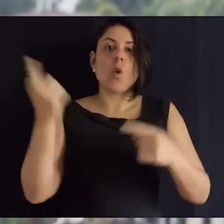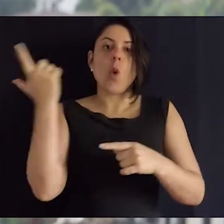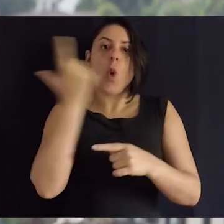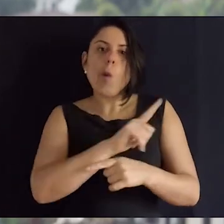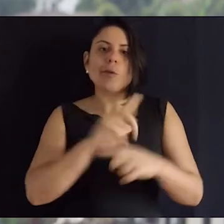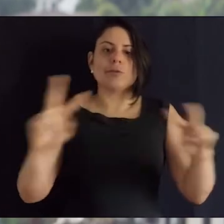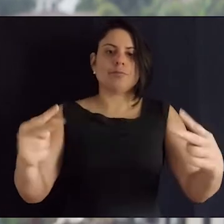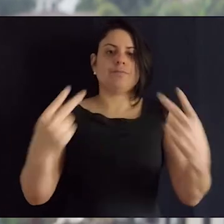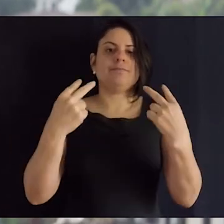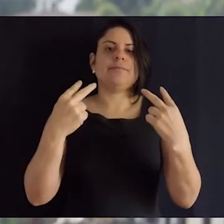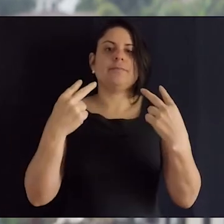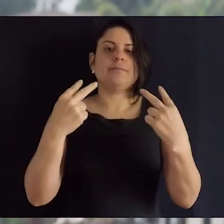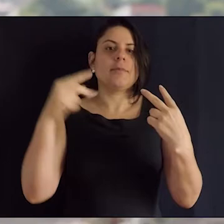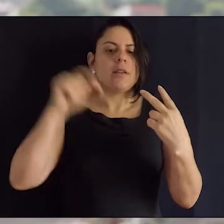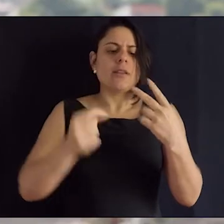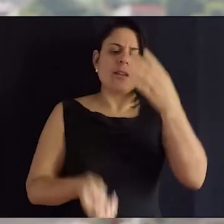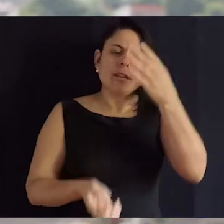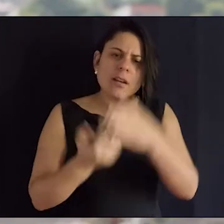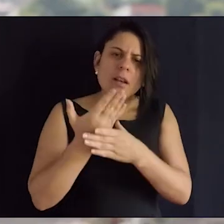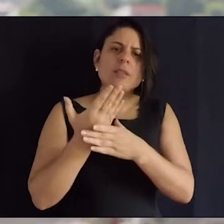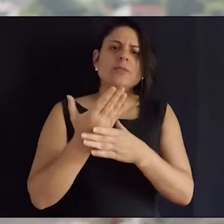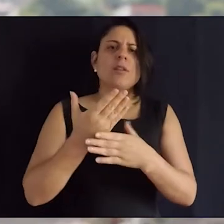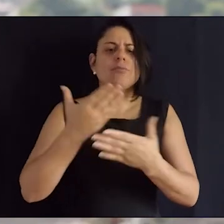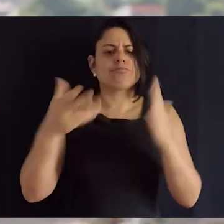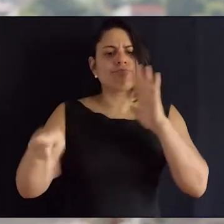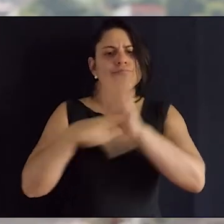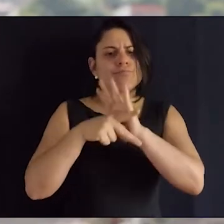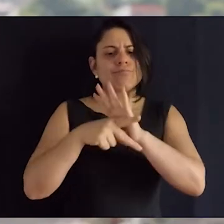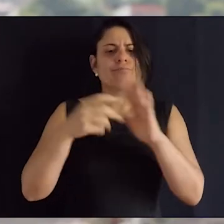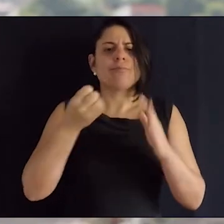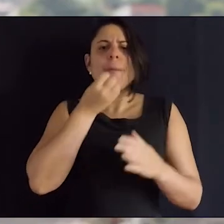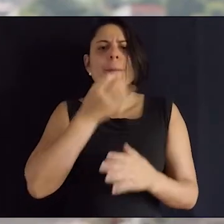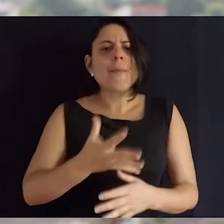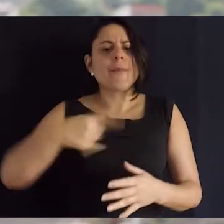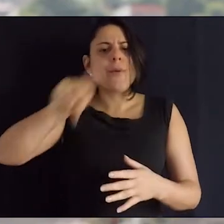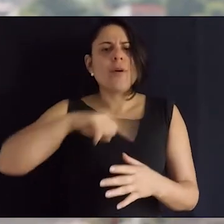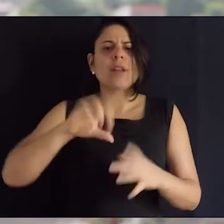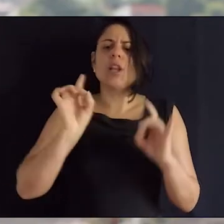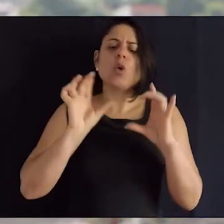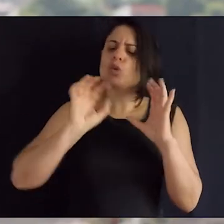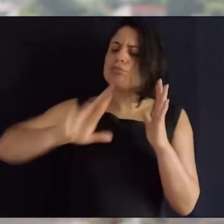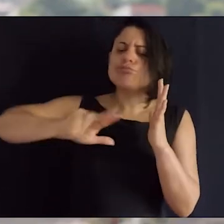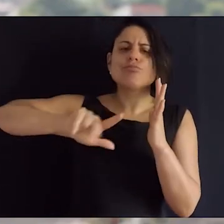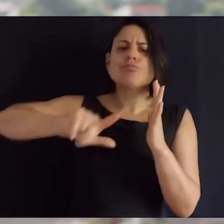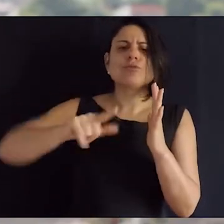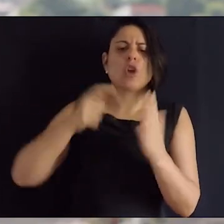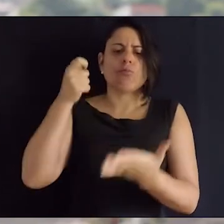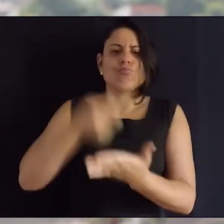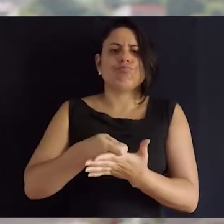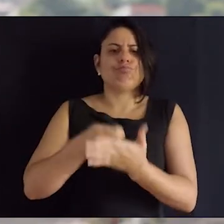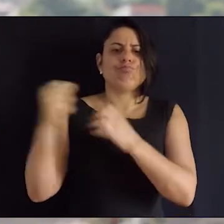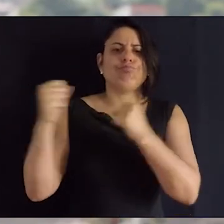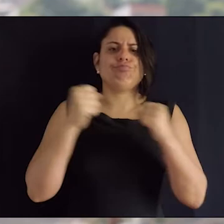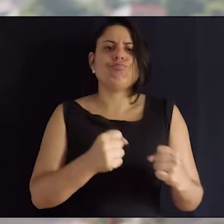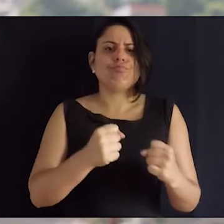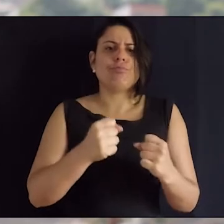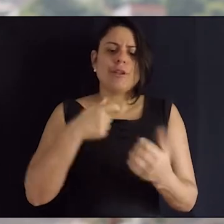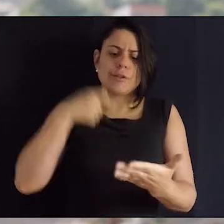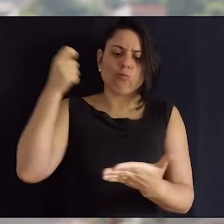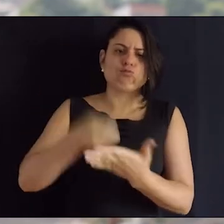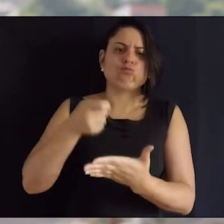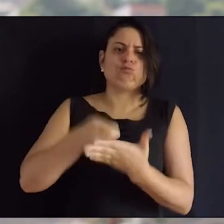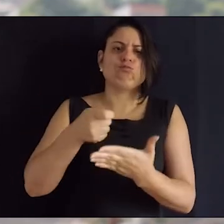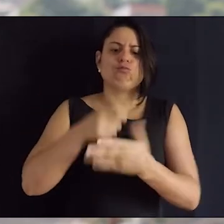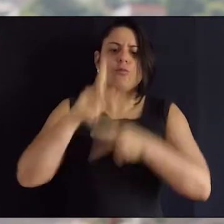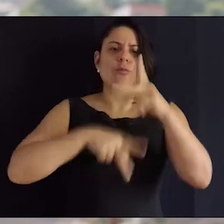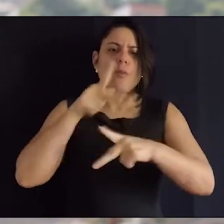consigam nos enxergar, que se constituam de necessidades genuínas, muito além da realidade de dever e penalidade